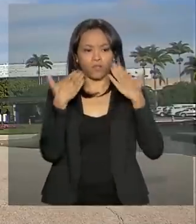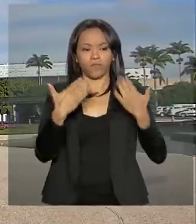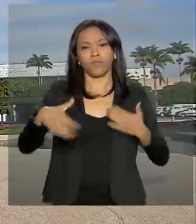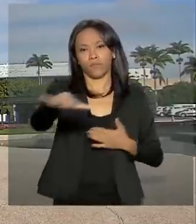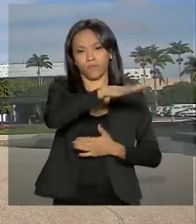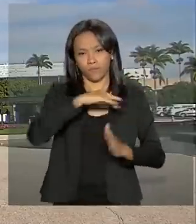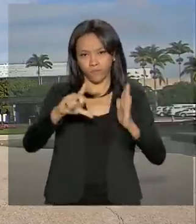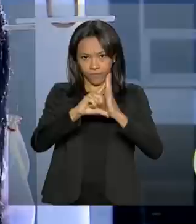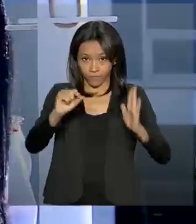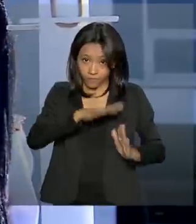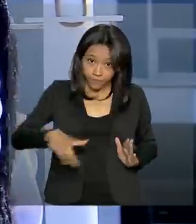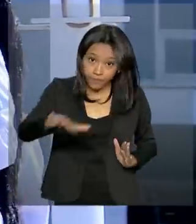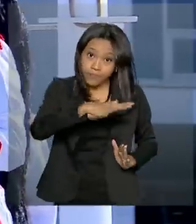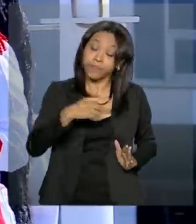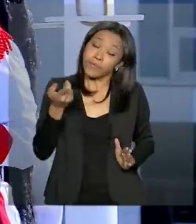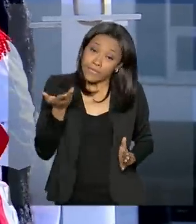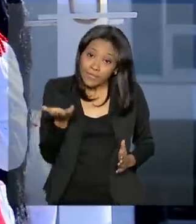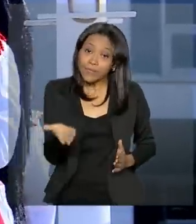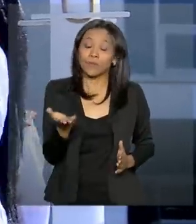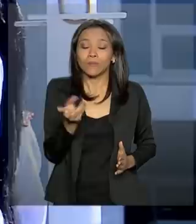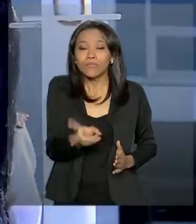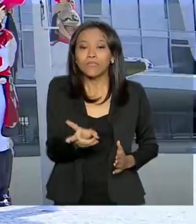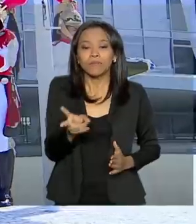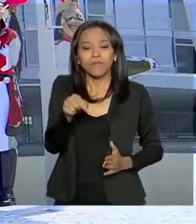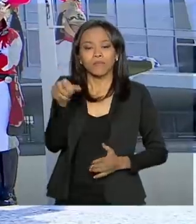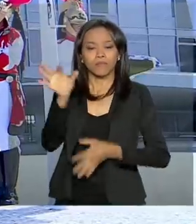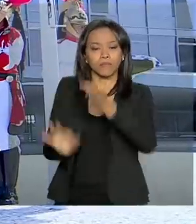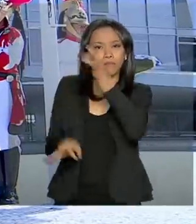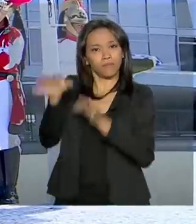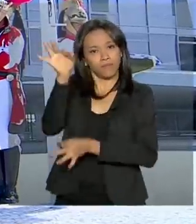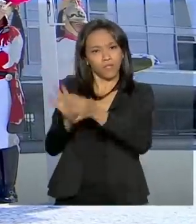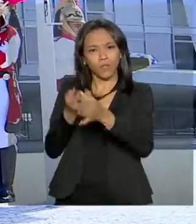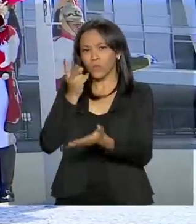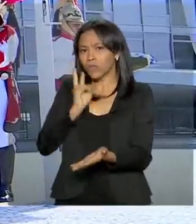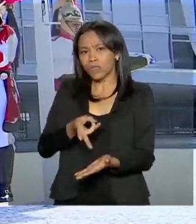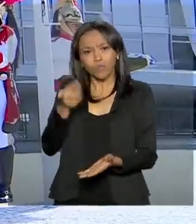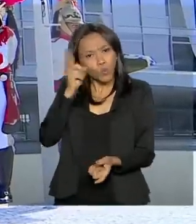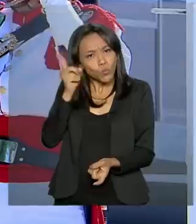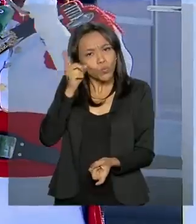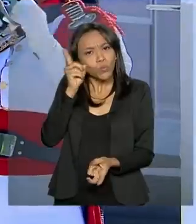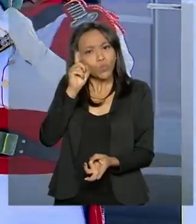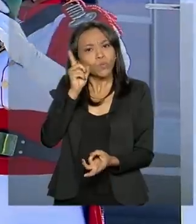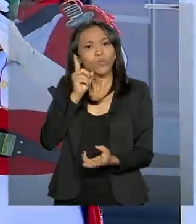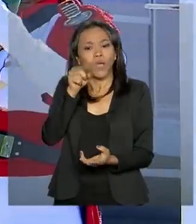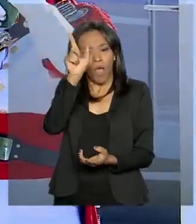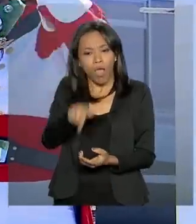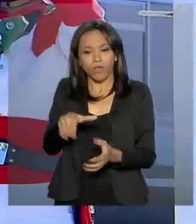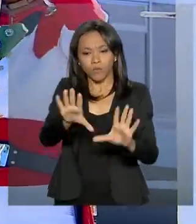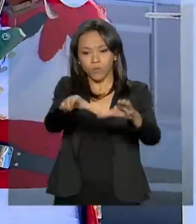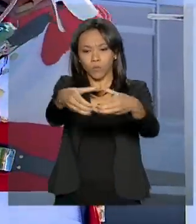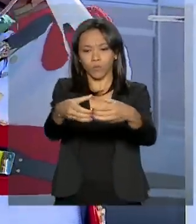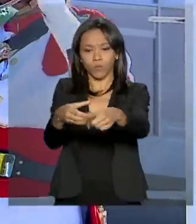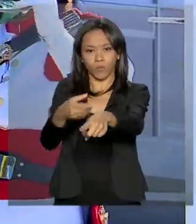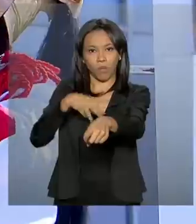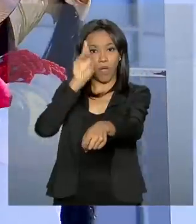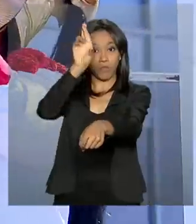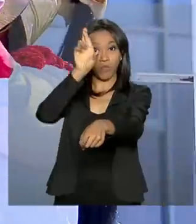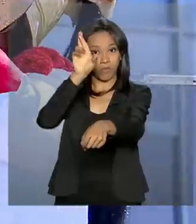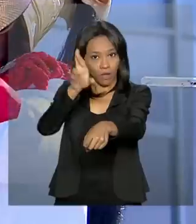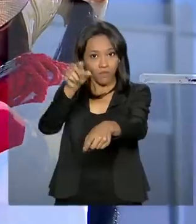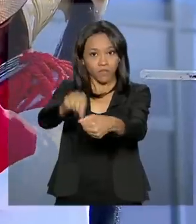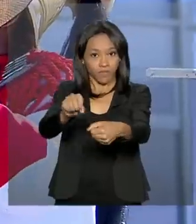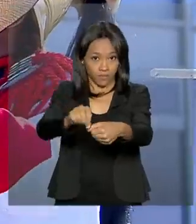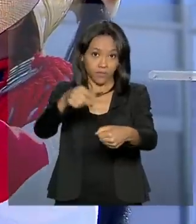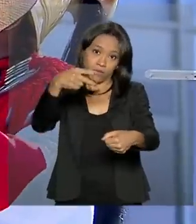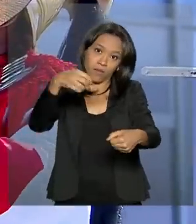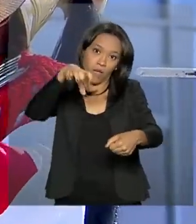Esse ritual de hasteamento da bandeira é realizado todos os dias pelos dragões da independência, às oito e